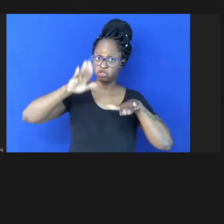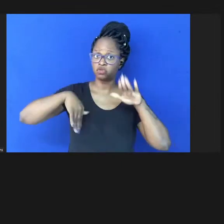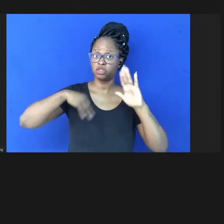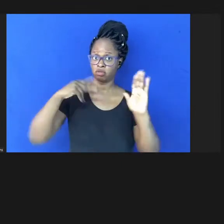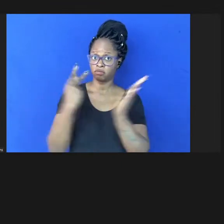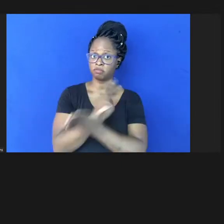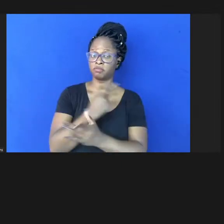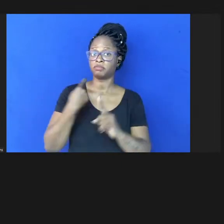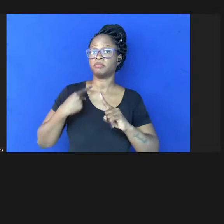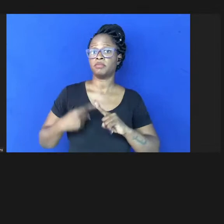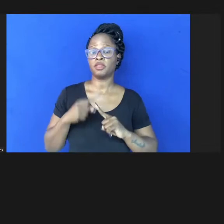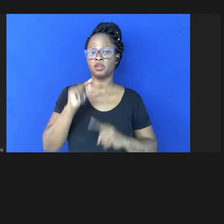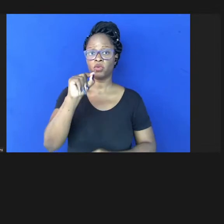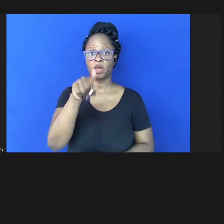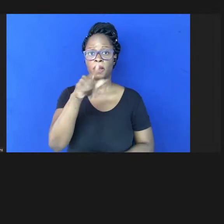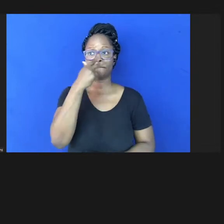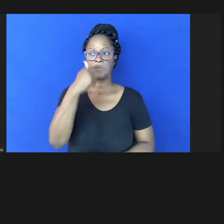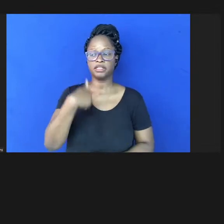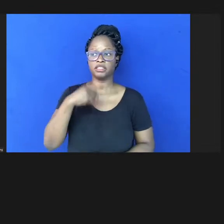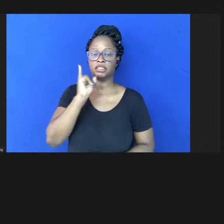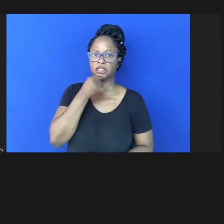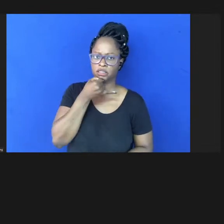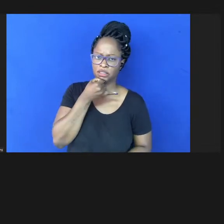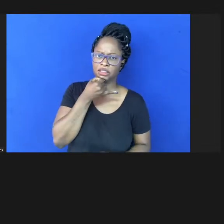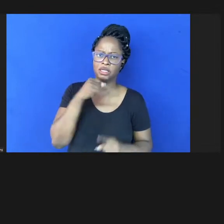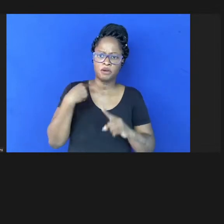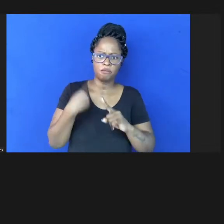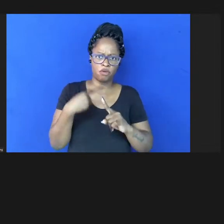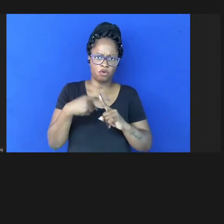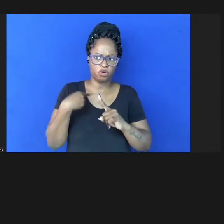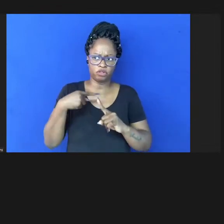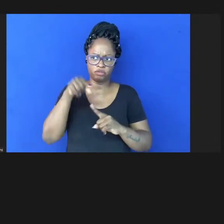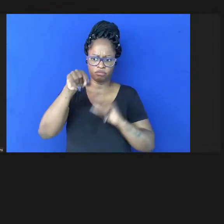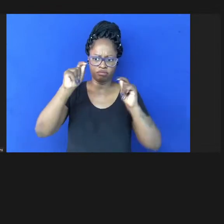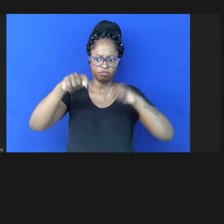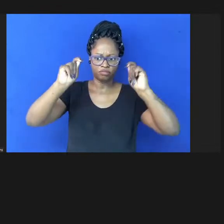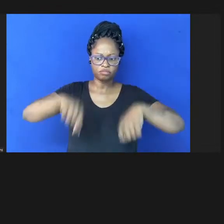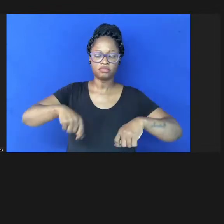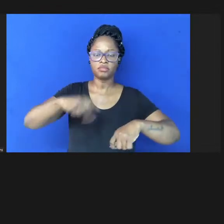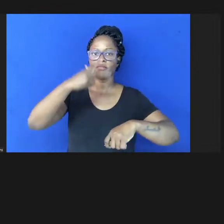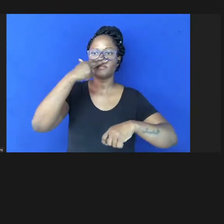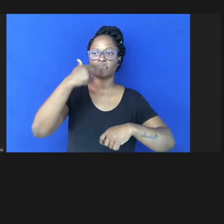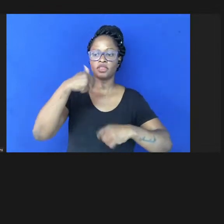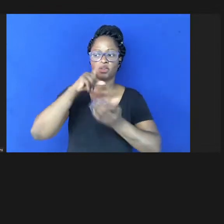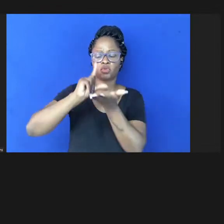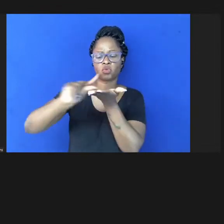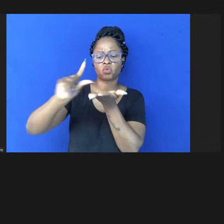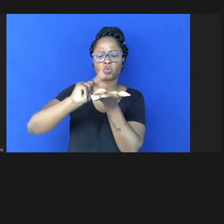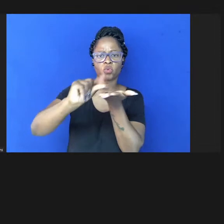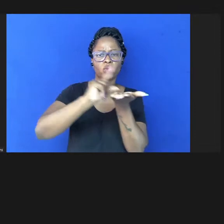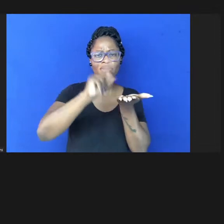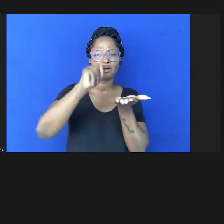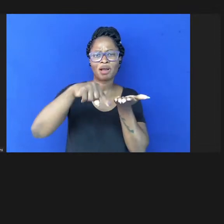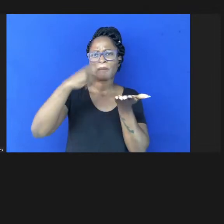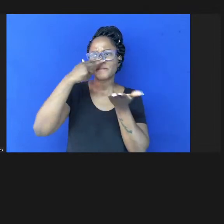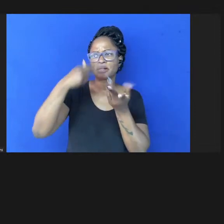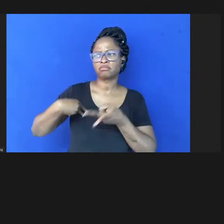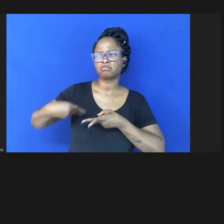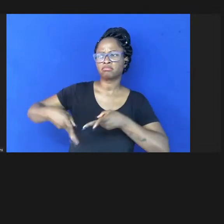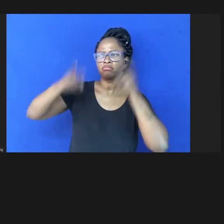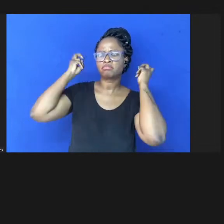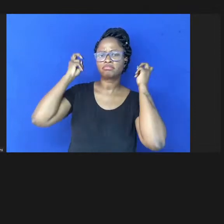uma infelicidade de que a retirada de que um artigo é percebida como